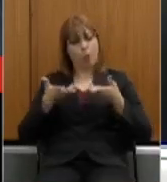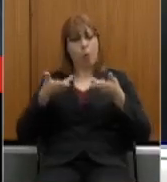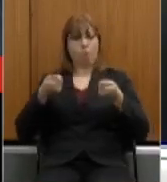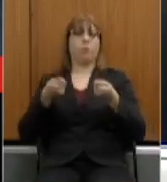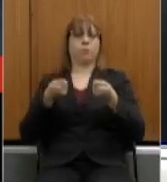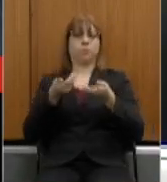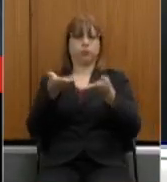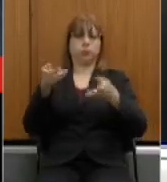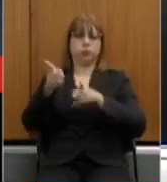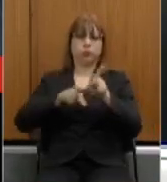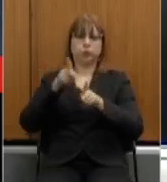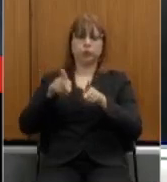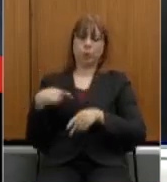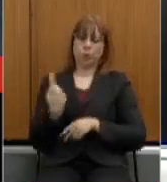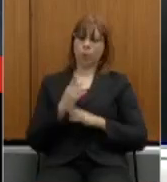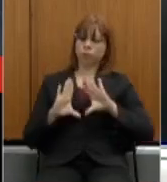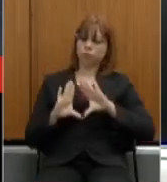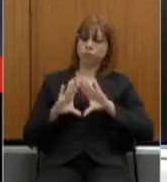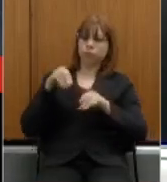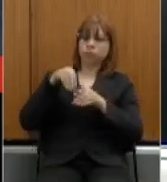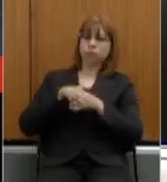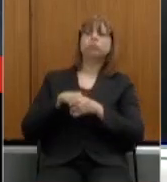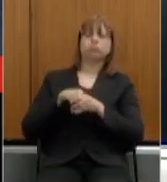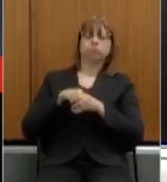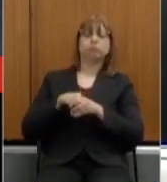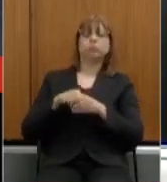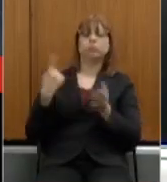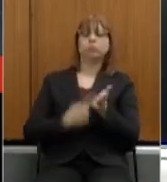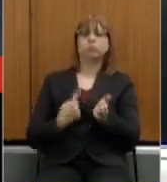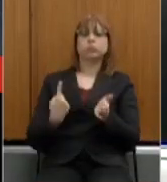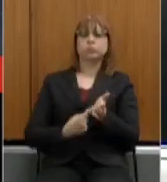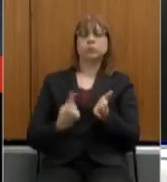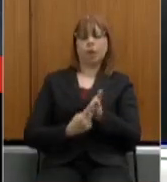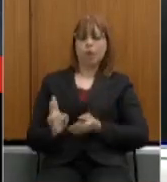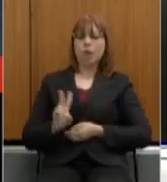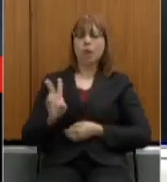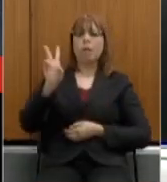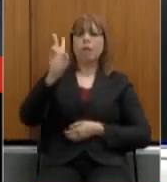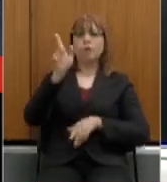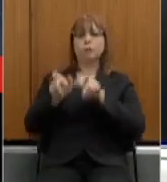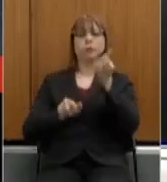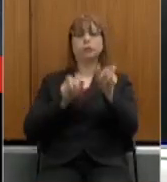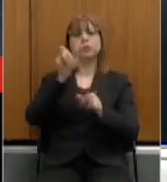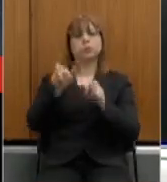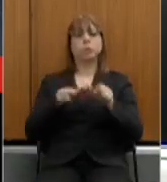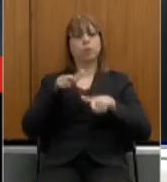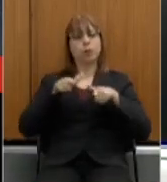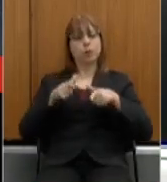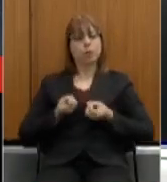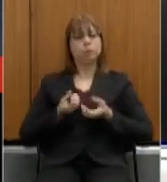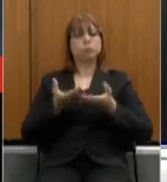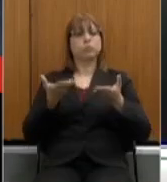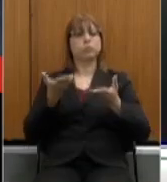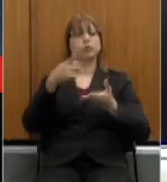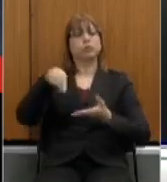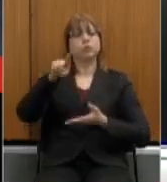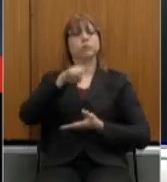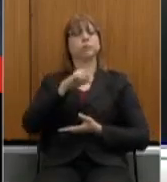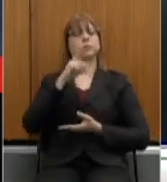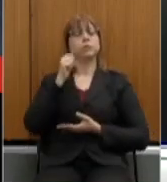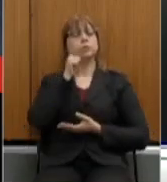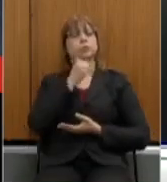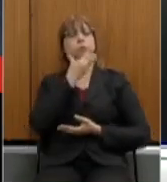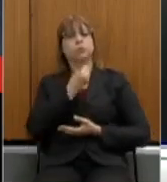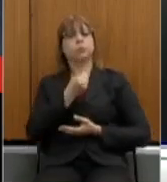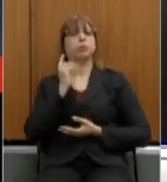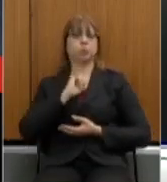Esta Casa está comprometida com a valorização daqueles que trabalham pelo nosso Estado, pelas mineiras e pelos mineiros.